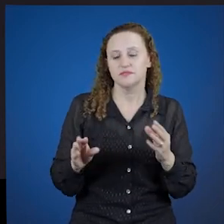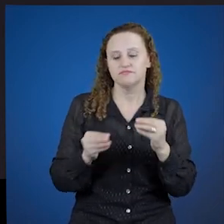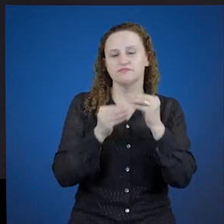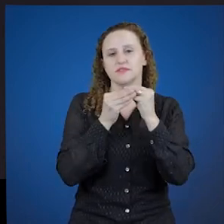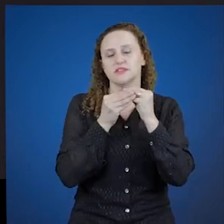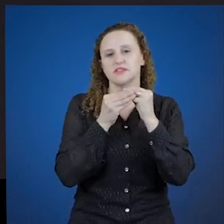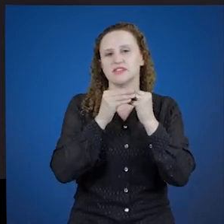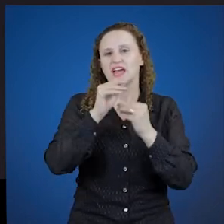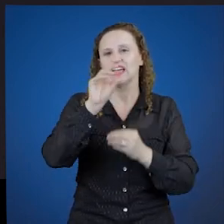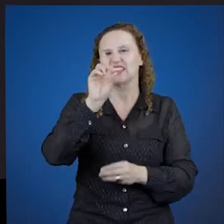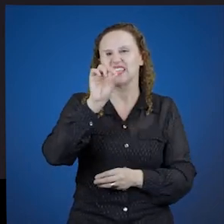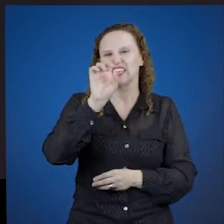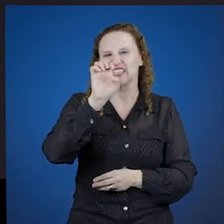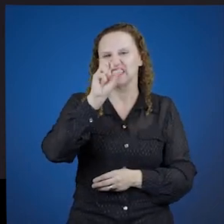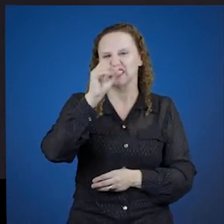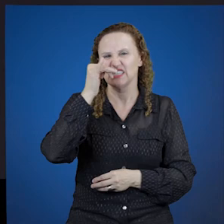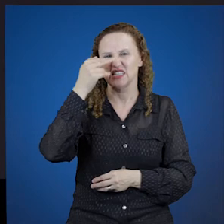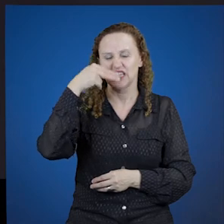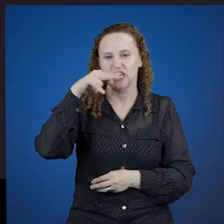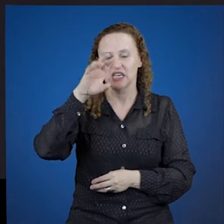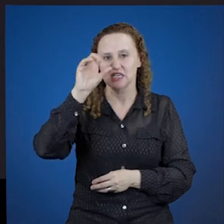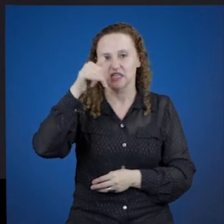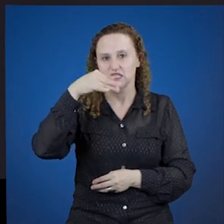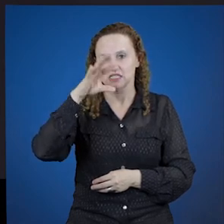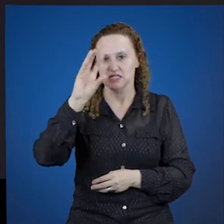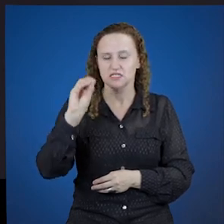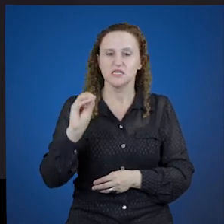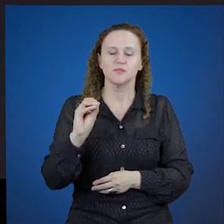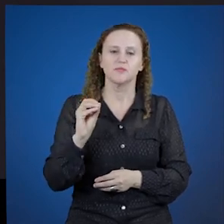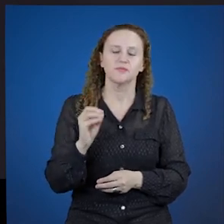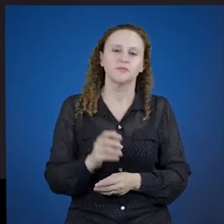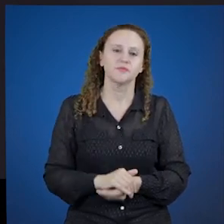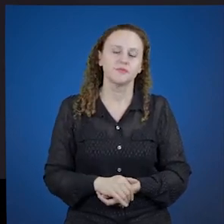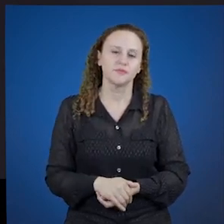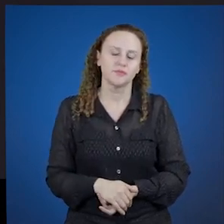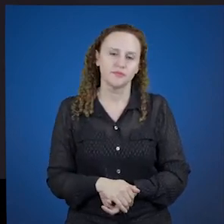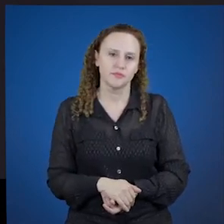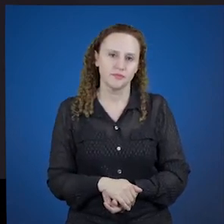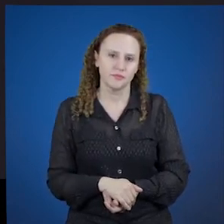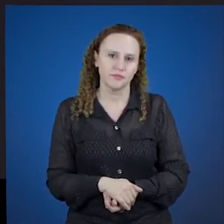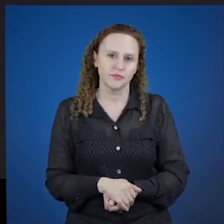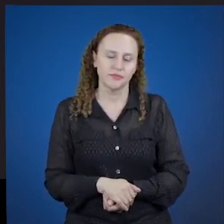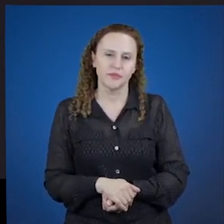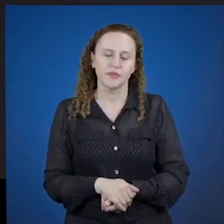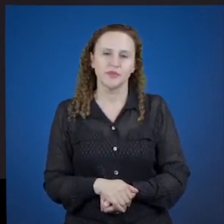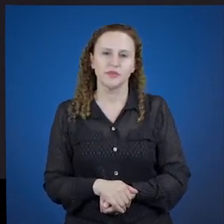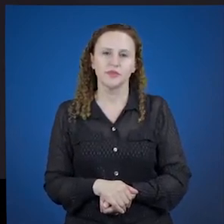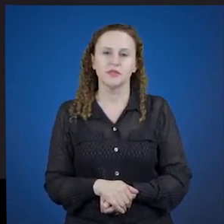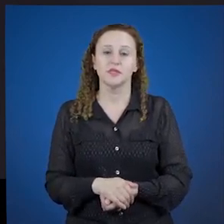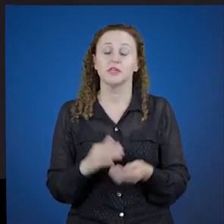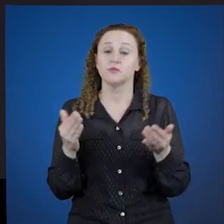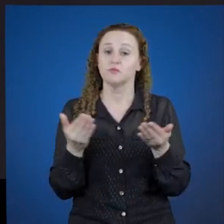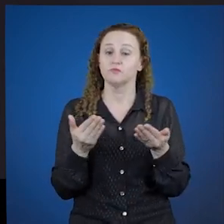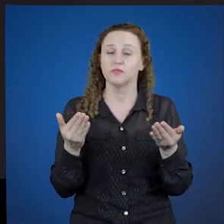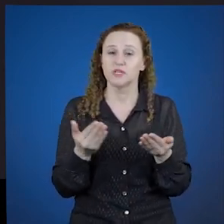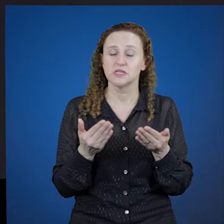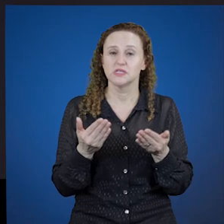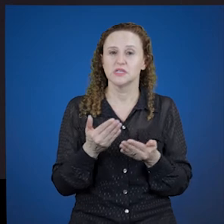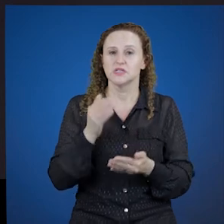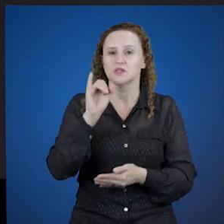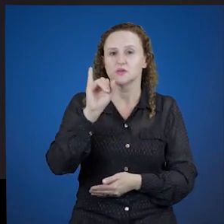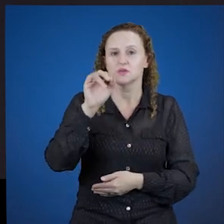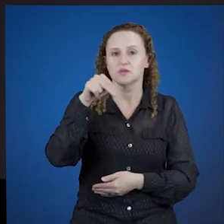do presente ou do pretérito, qual a desinência eu queira. Muito bem, isso no